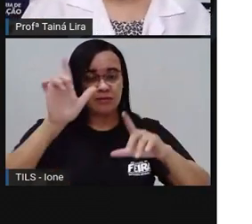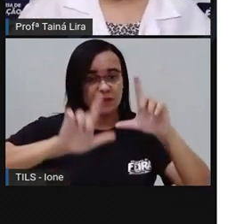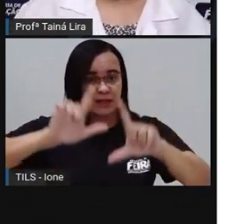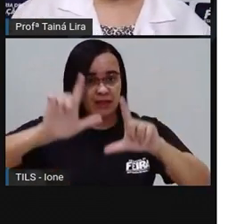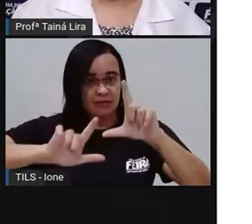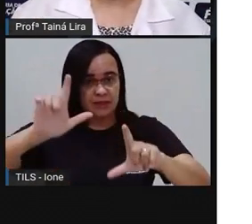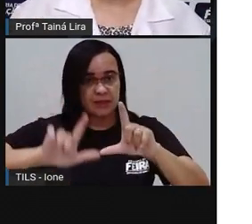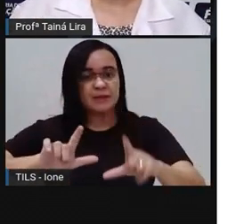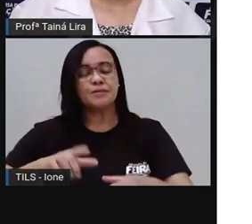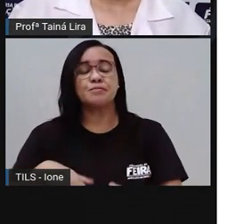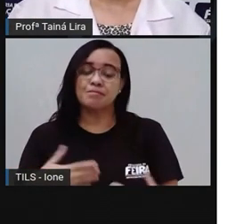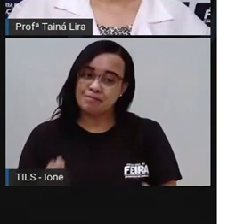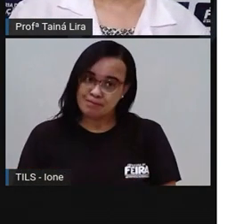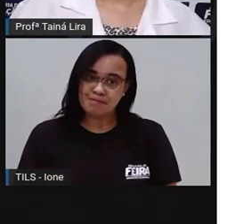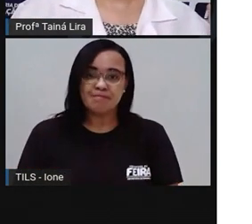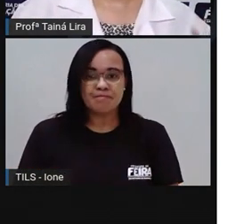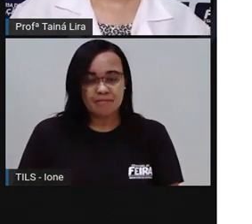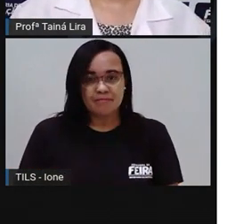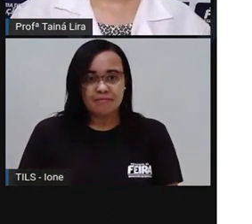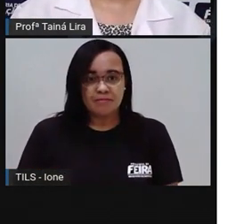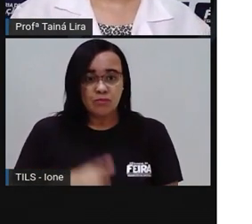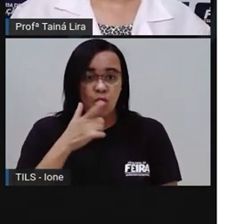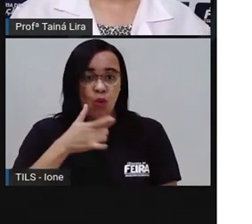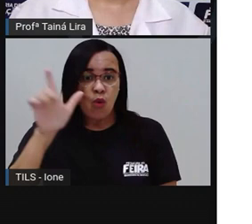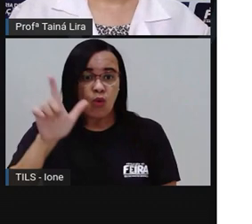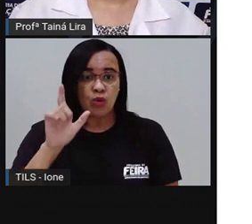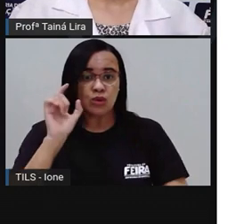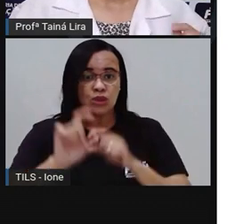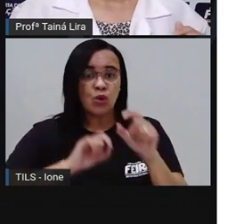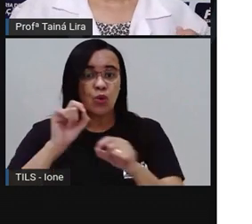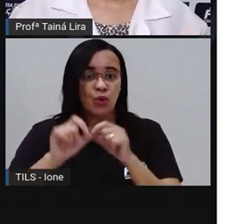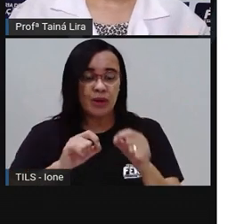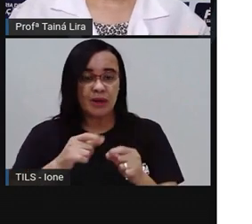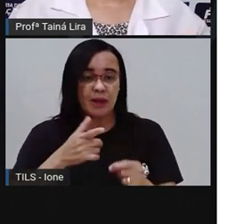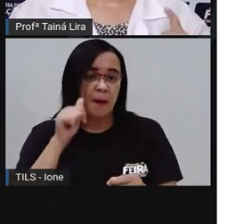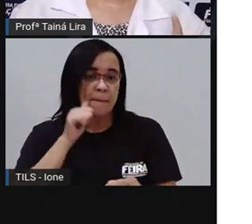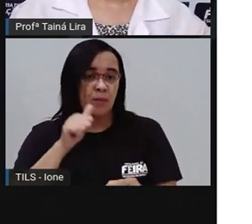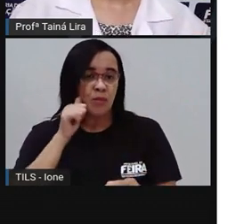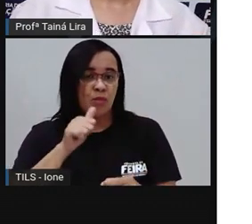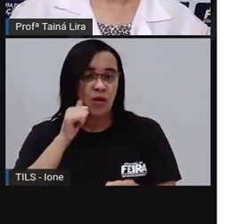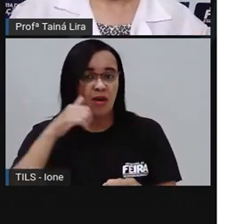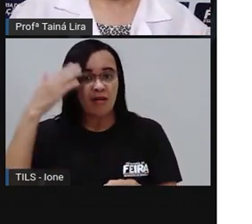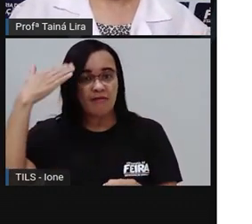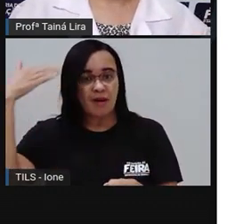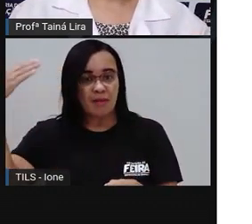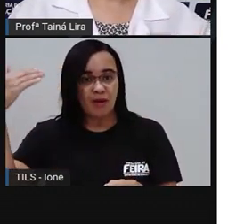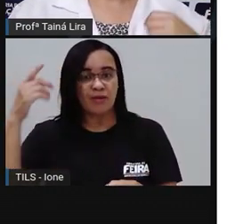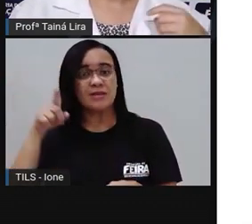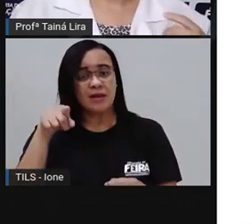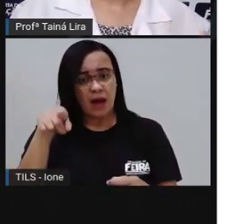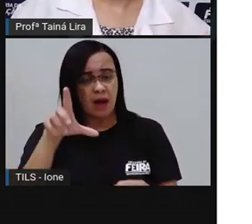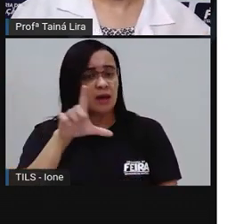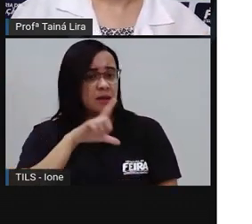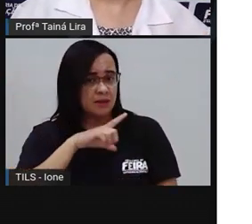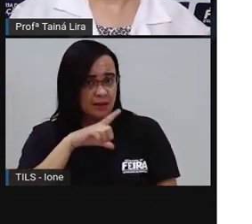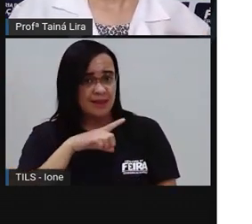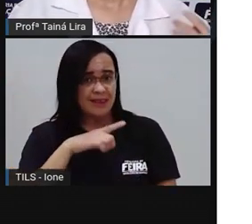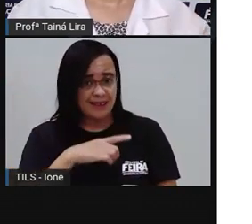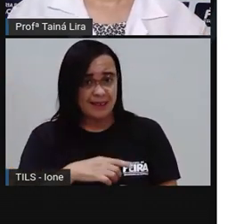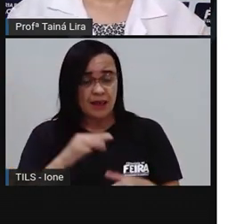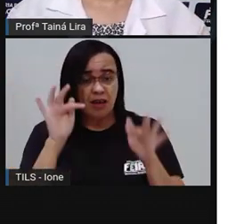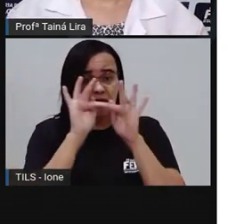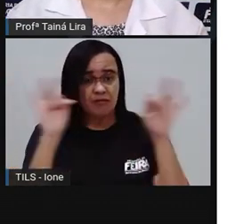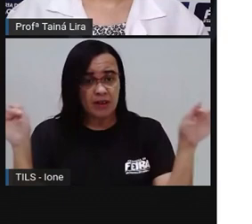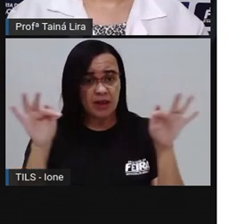Então, olha lá. Outra aqui, ó, que a Pró trouxe, é Pitoresco. Isso é Pitoresco,